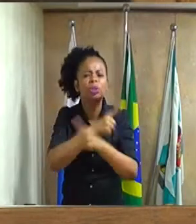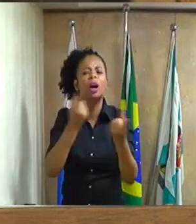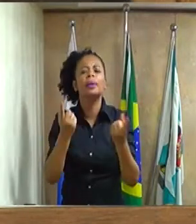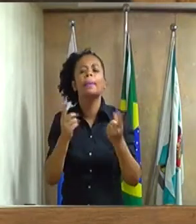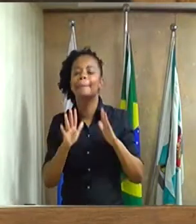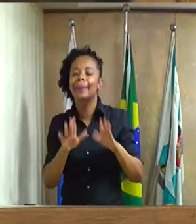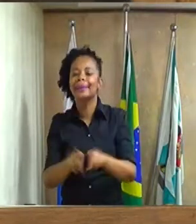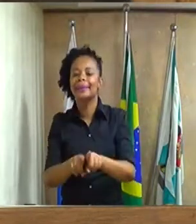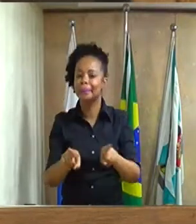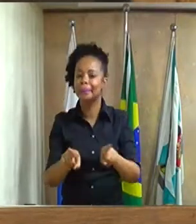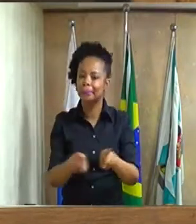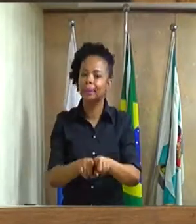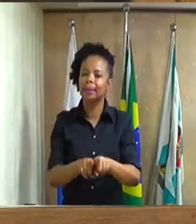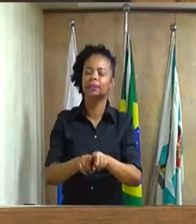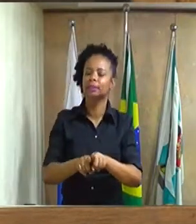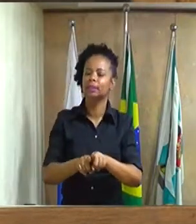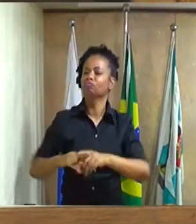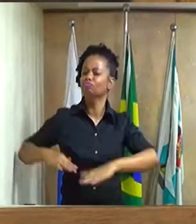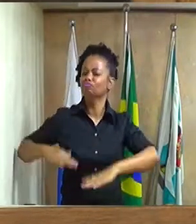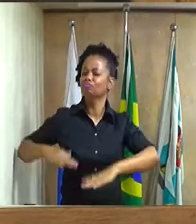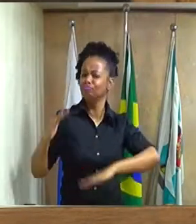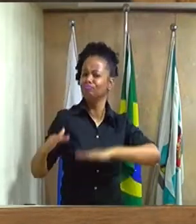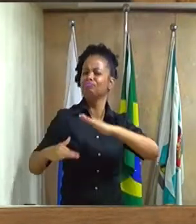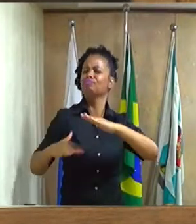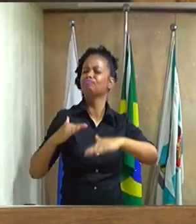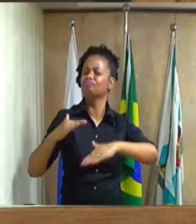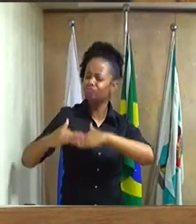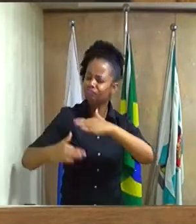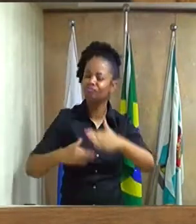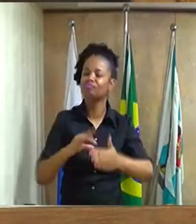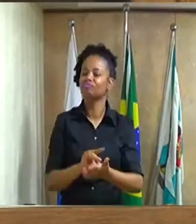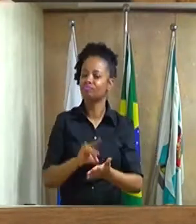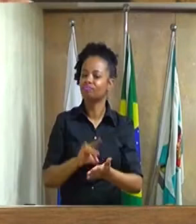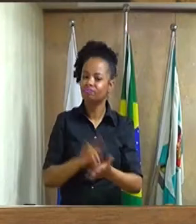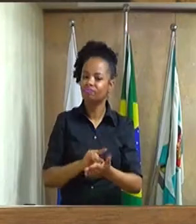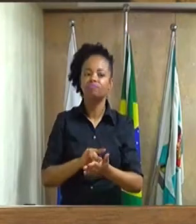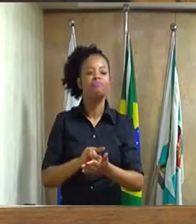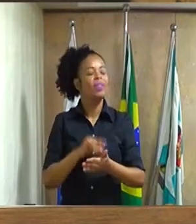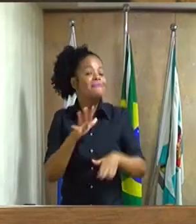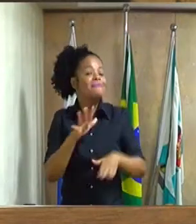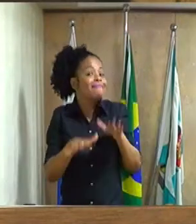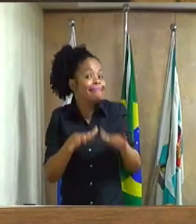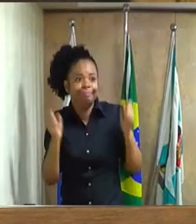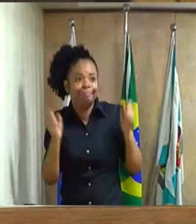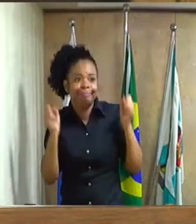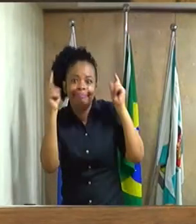anos que avançamos muito, mesmo com a dificuldade.